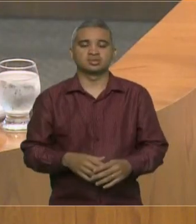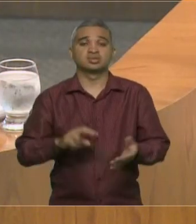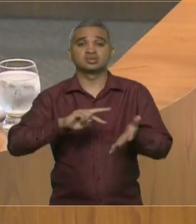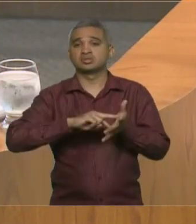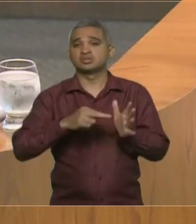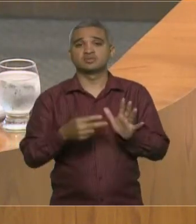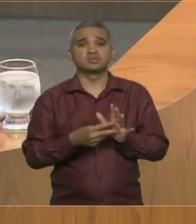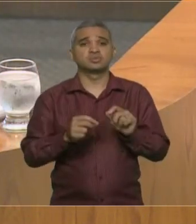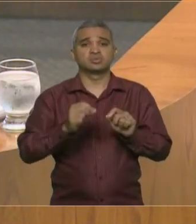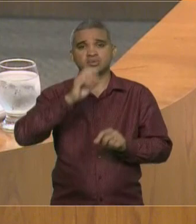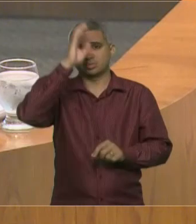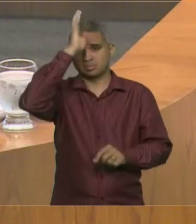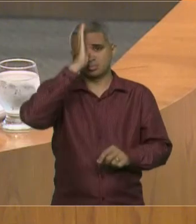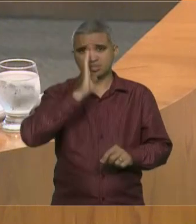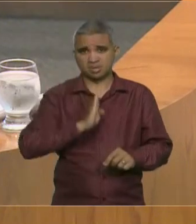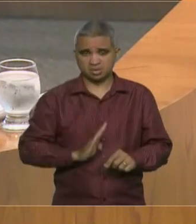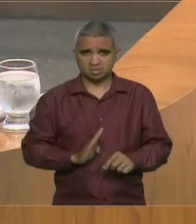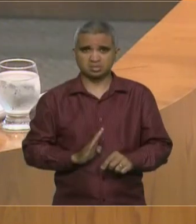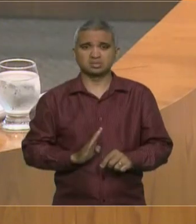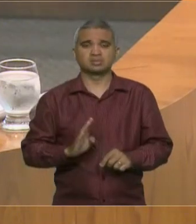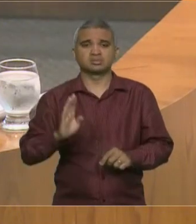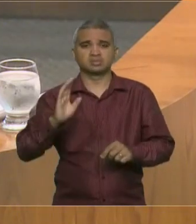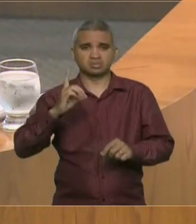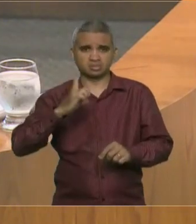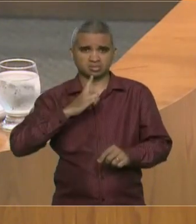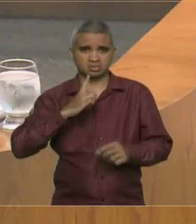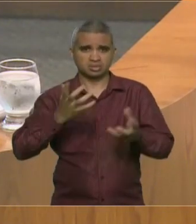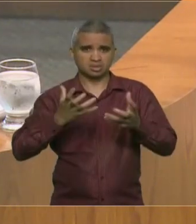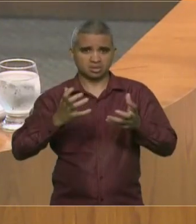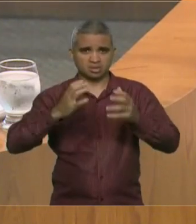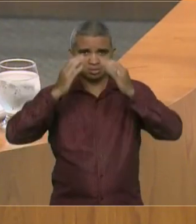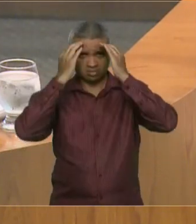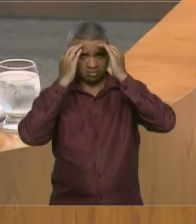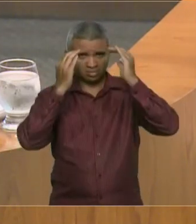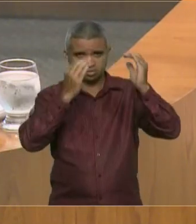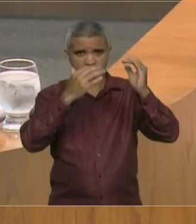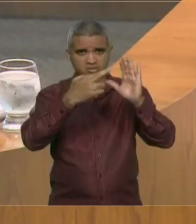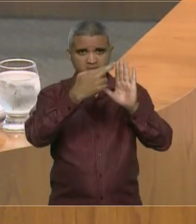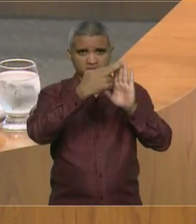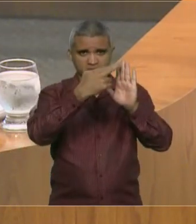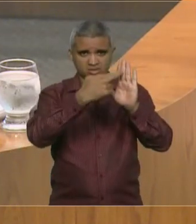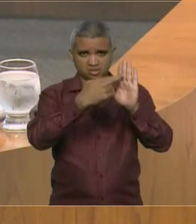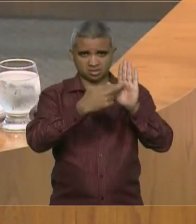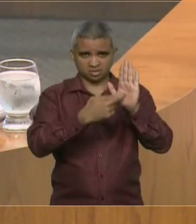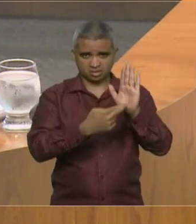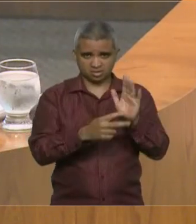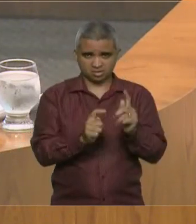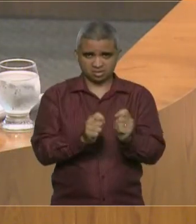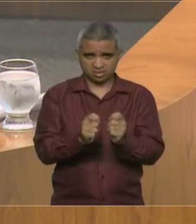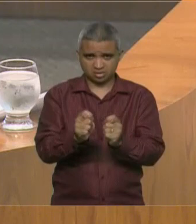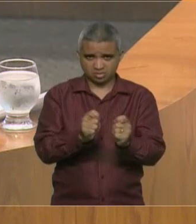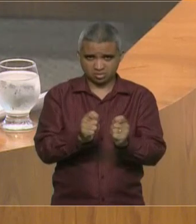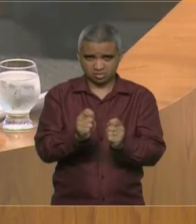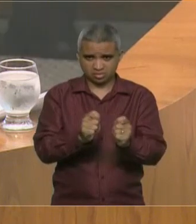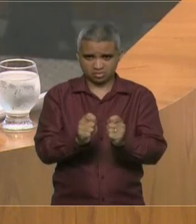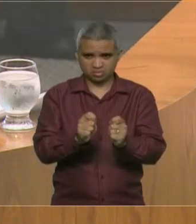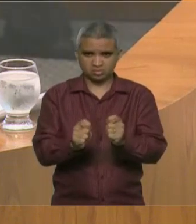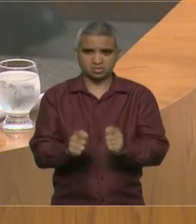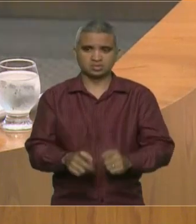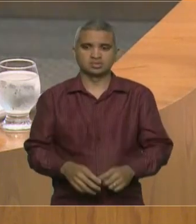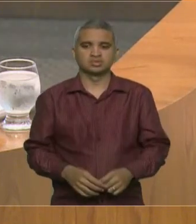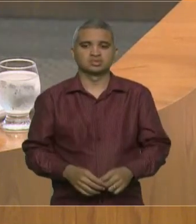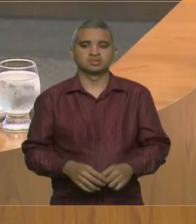se compromete a seguir regras no... Regras da economia de mercado que tendem a